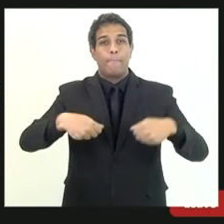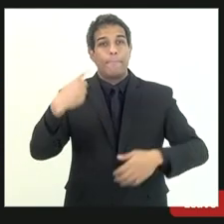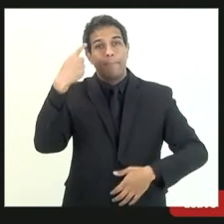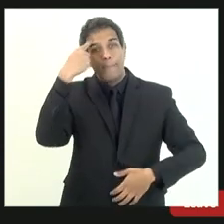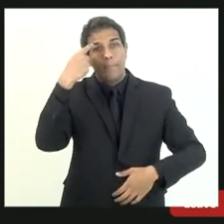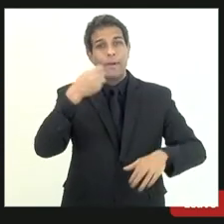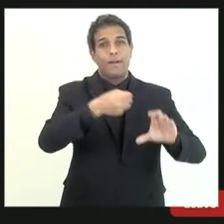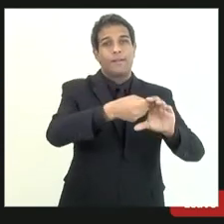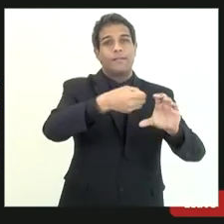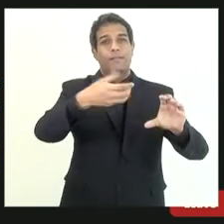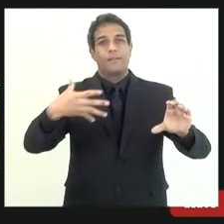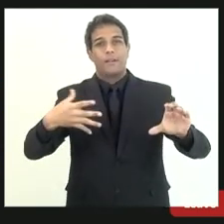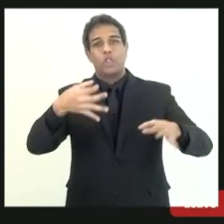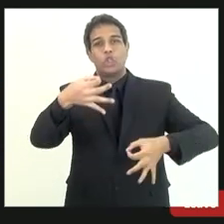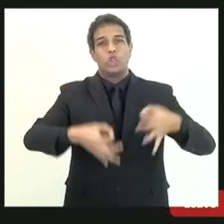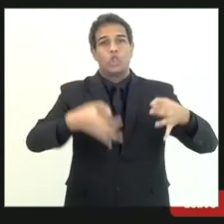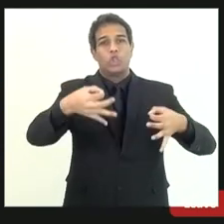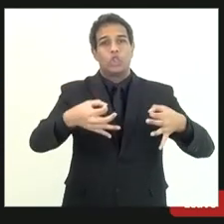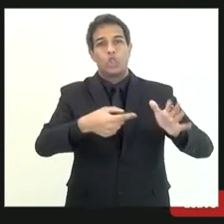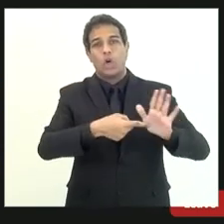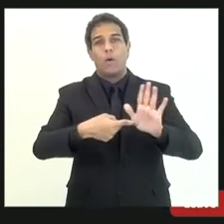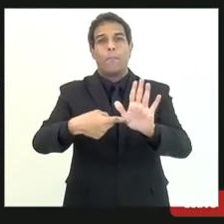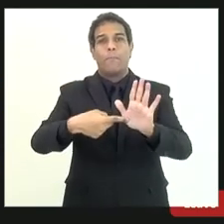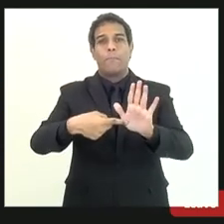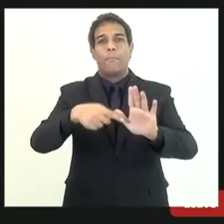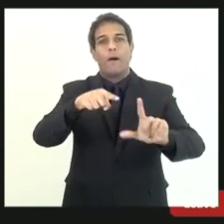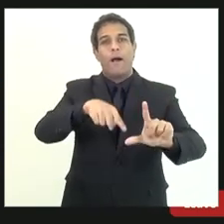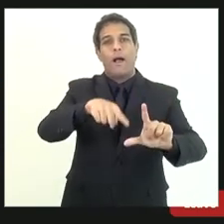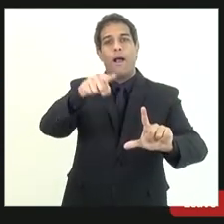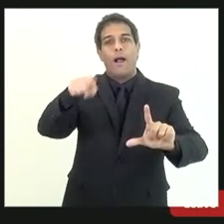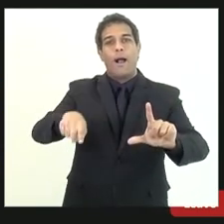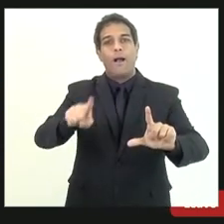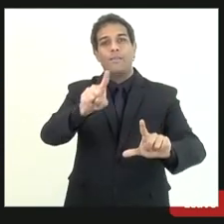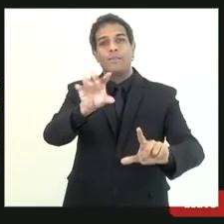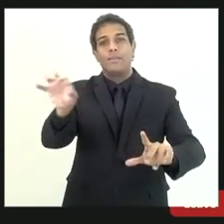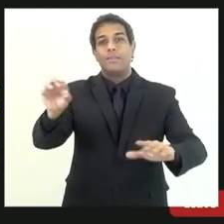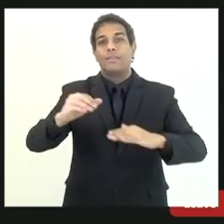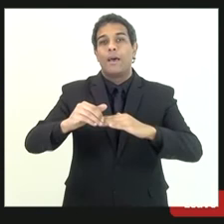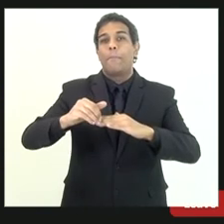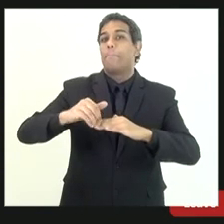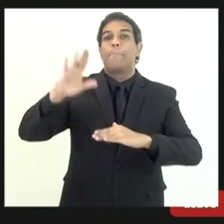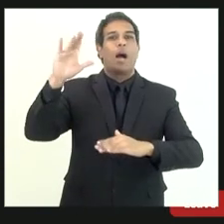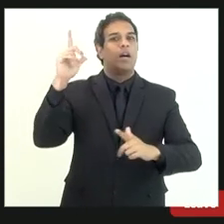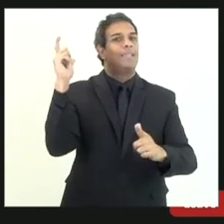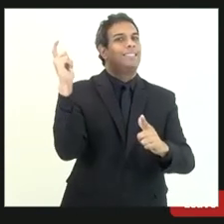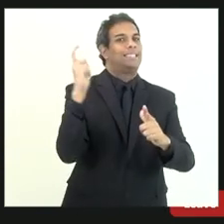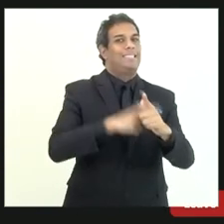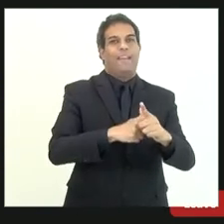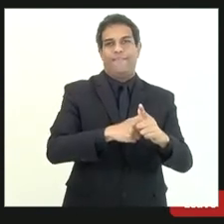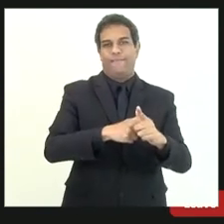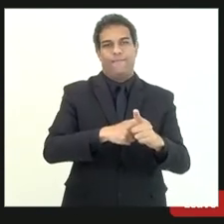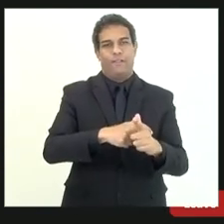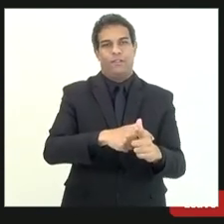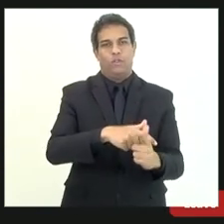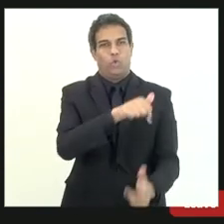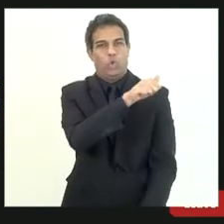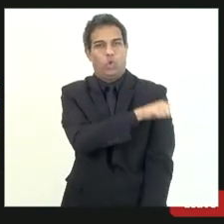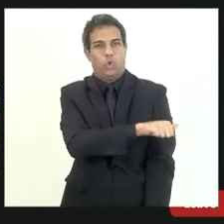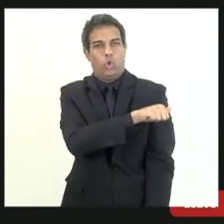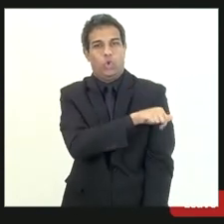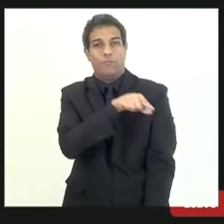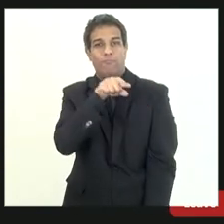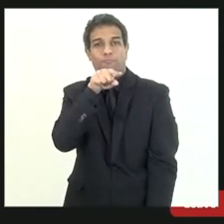100 maiores devedores por que que nós escolhemos os 100 maiores devedores porque eles representam